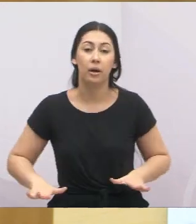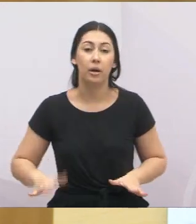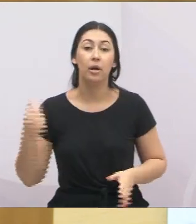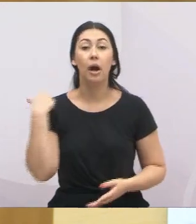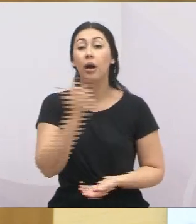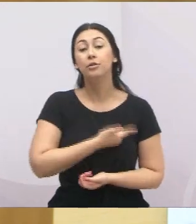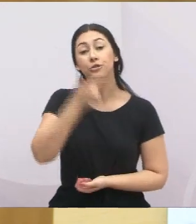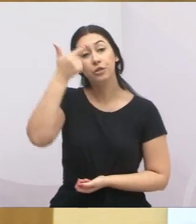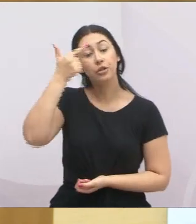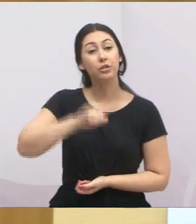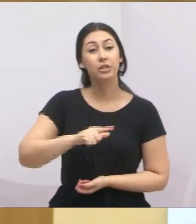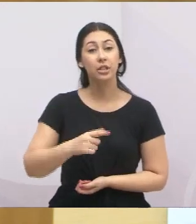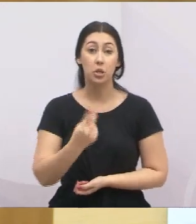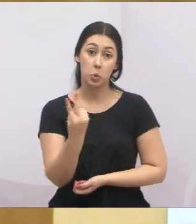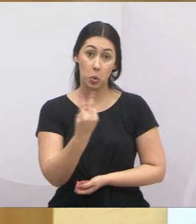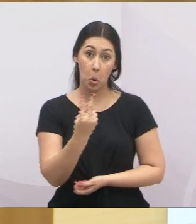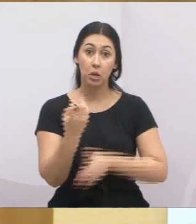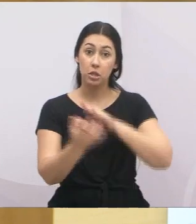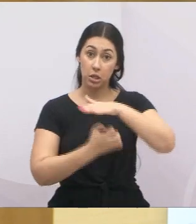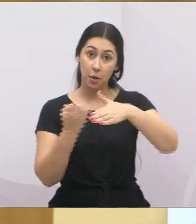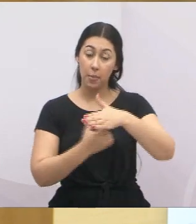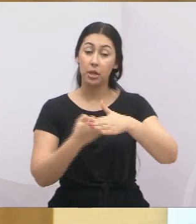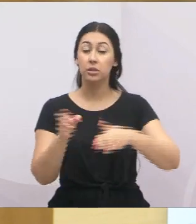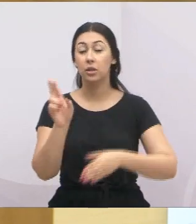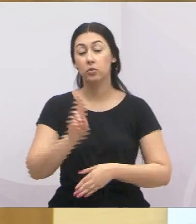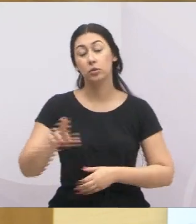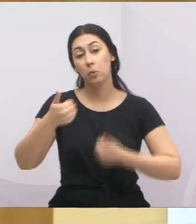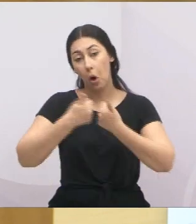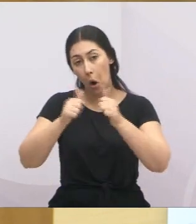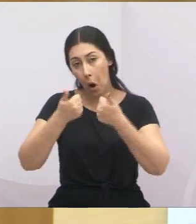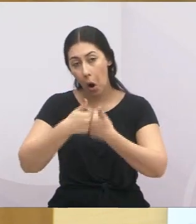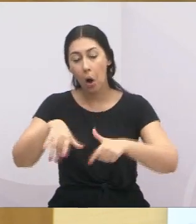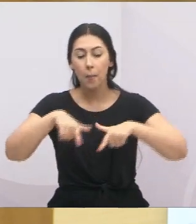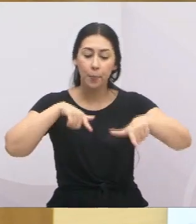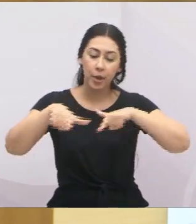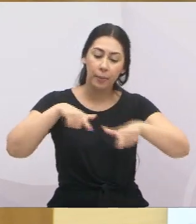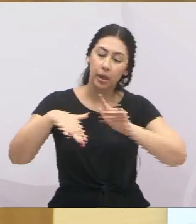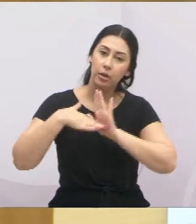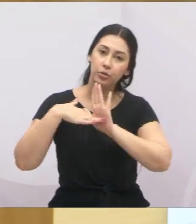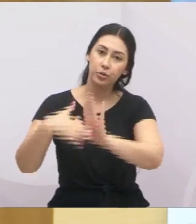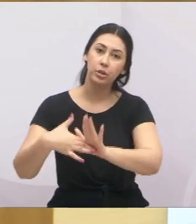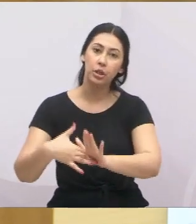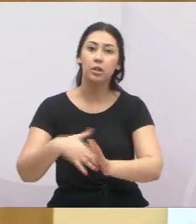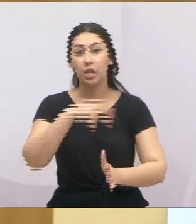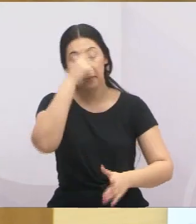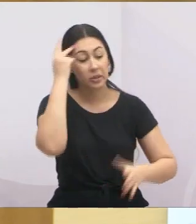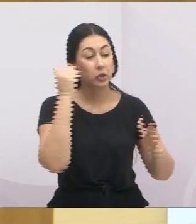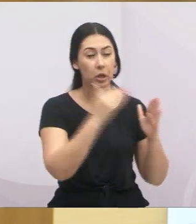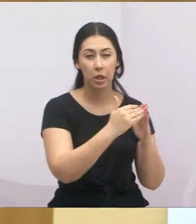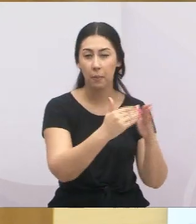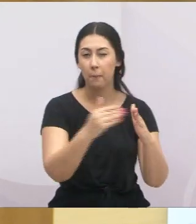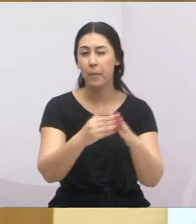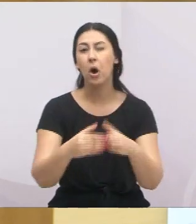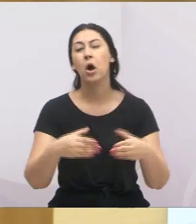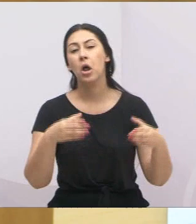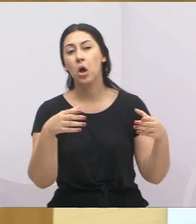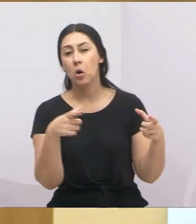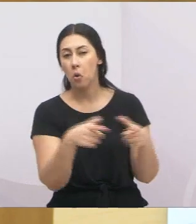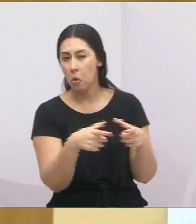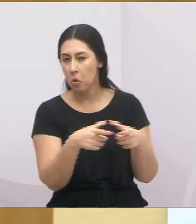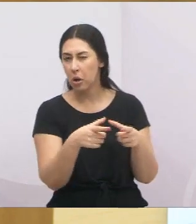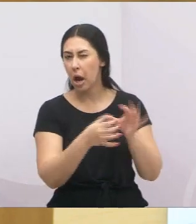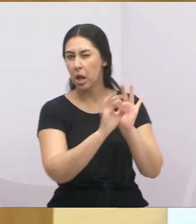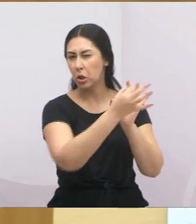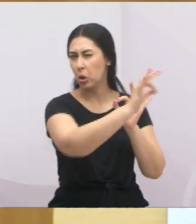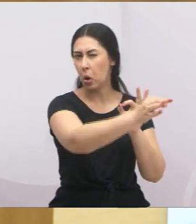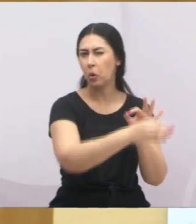que nós possamos ter duas empresas fazendo transporte nessa cidade, para atender os moradores do Igarapés, de Chaca de Igarapés que não tem ônibus, do